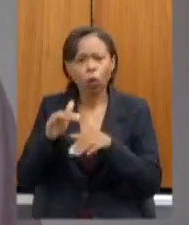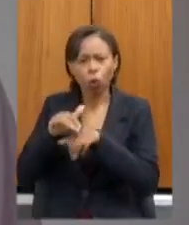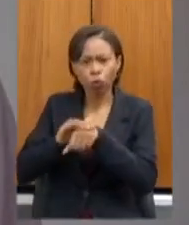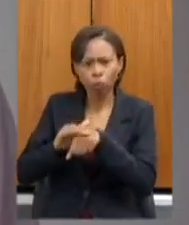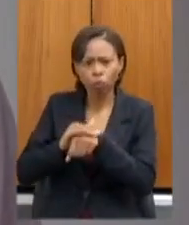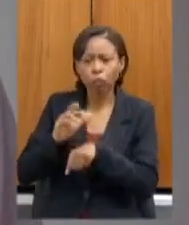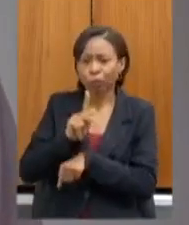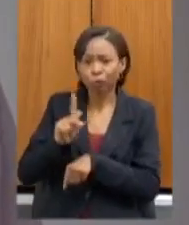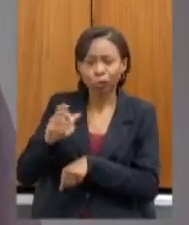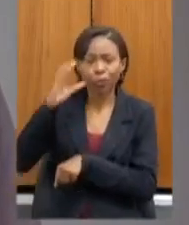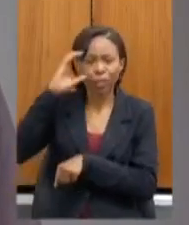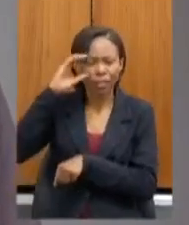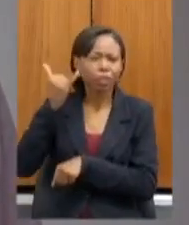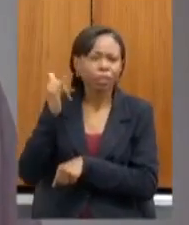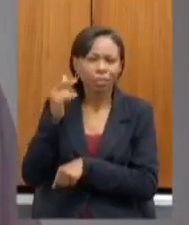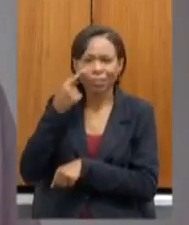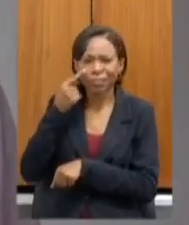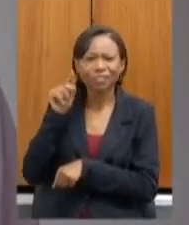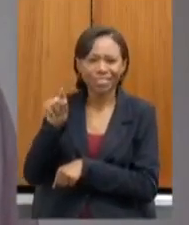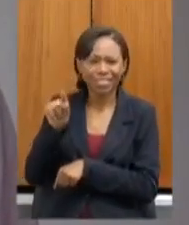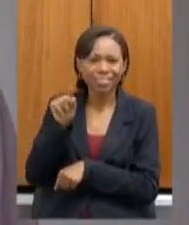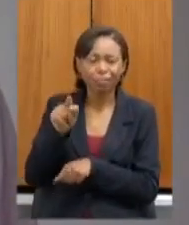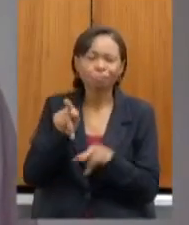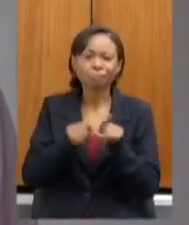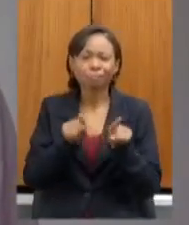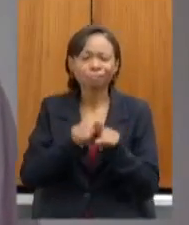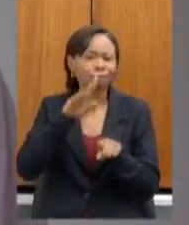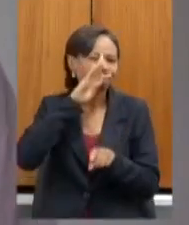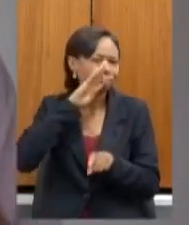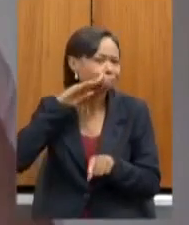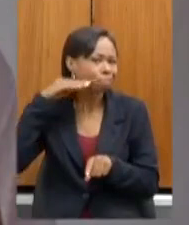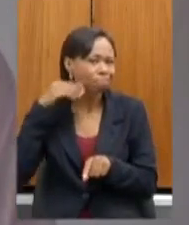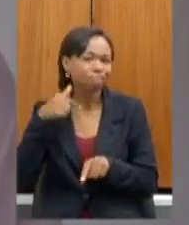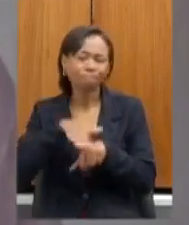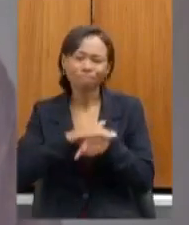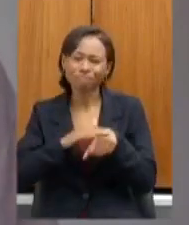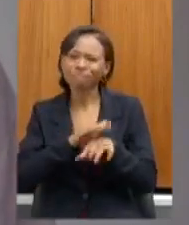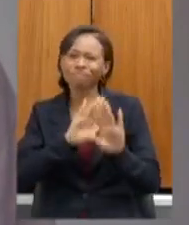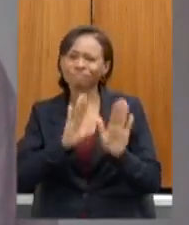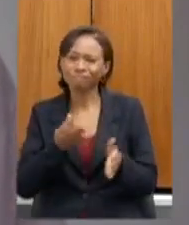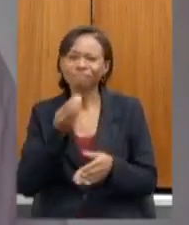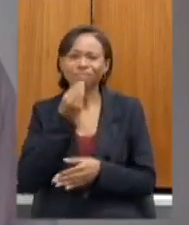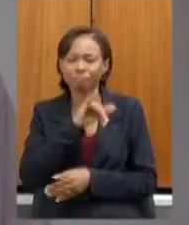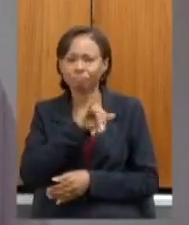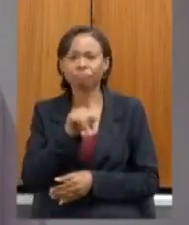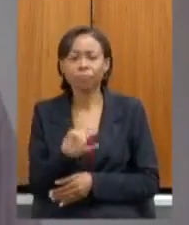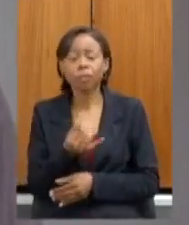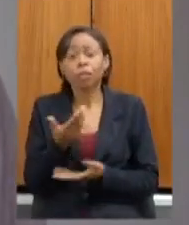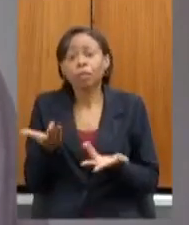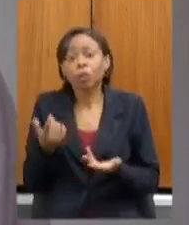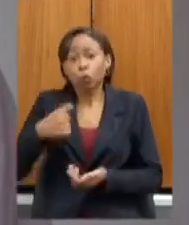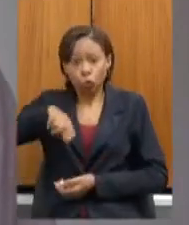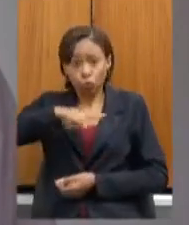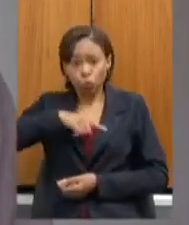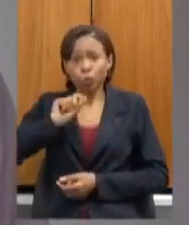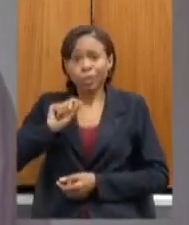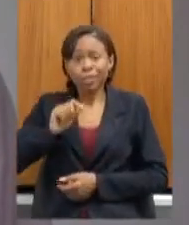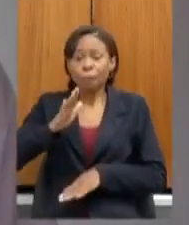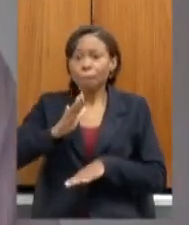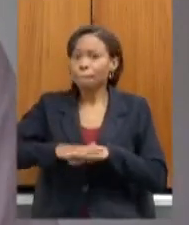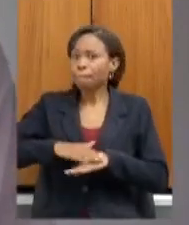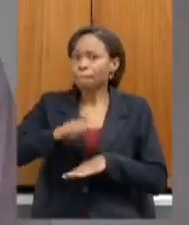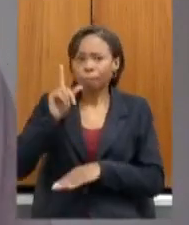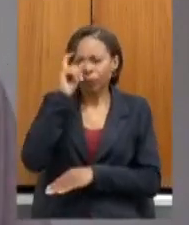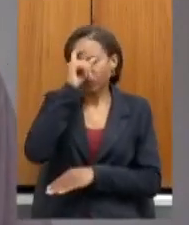própria presidente Beatriz Serqueira já tive a oportunidade de conversar a grande dificuldade nossa é conseguir